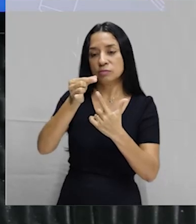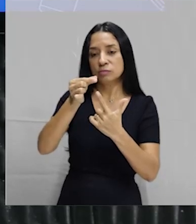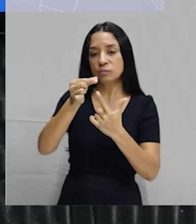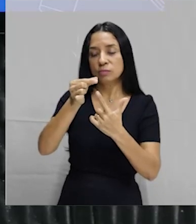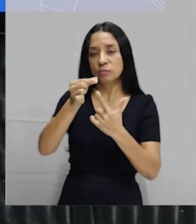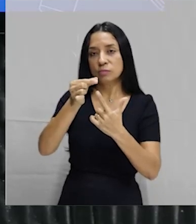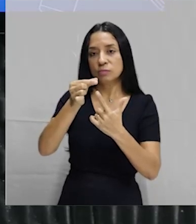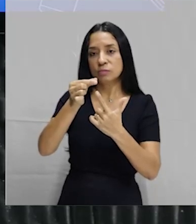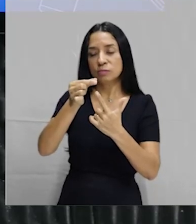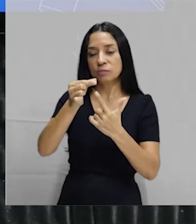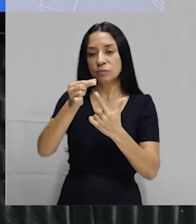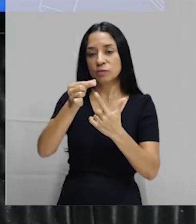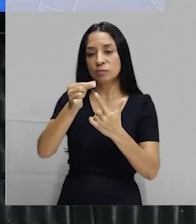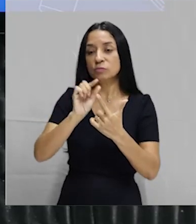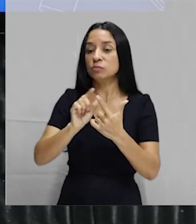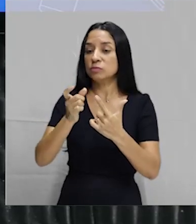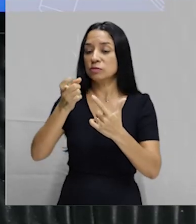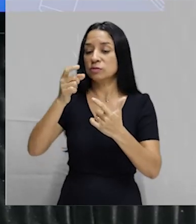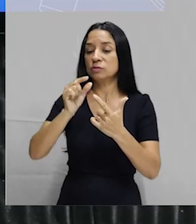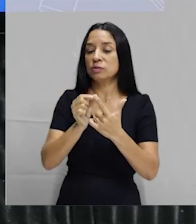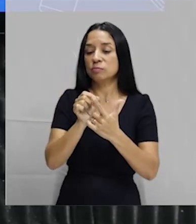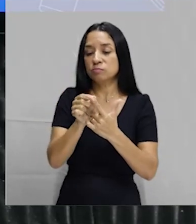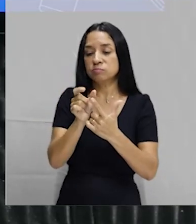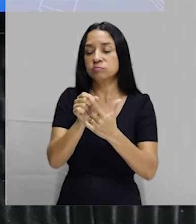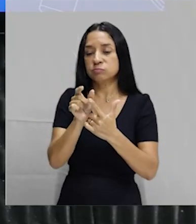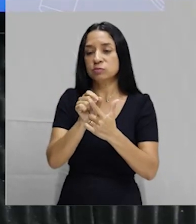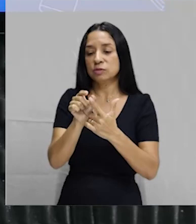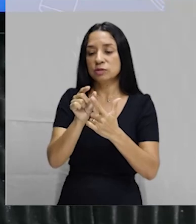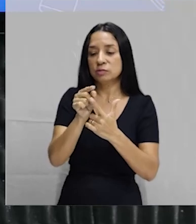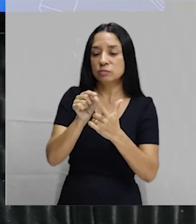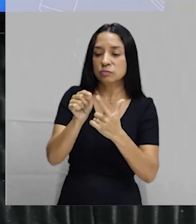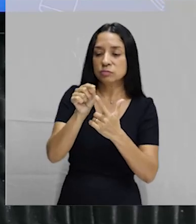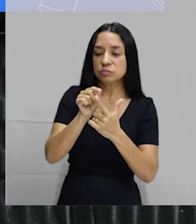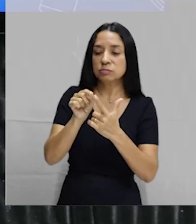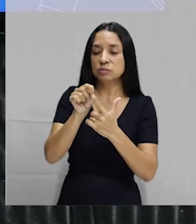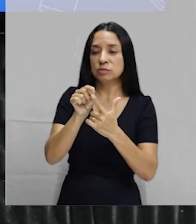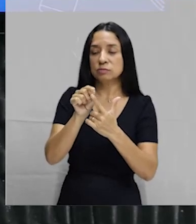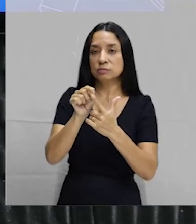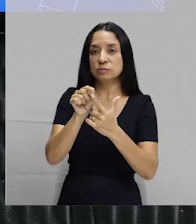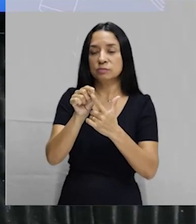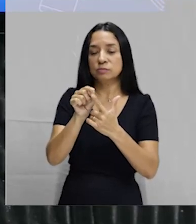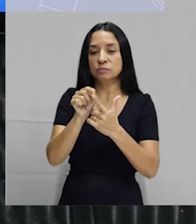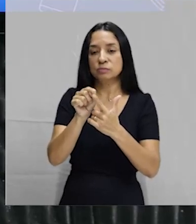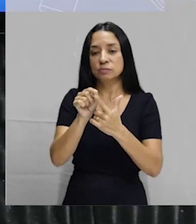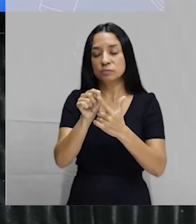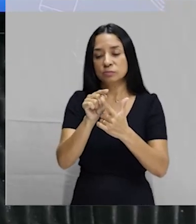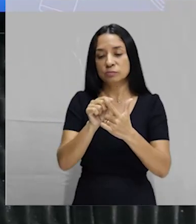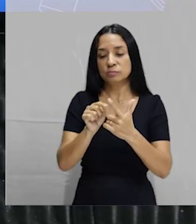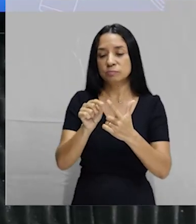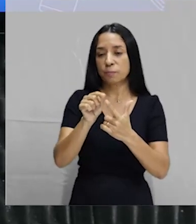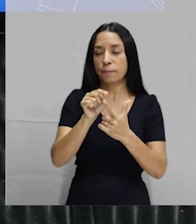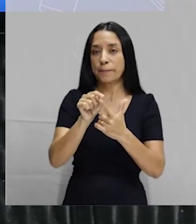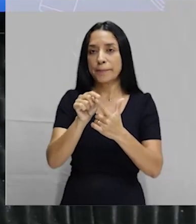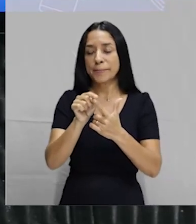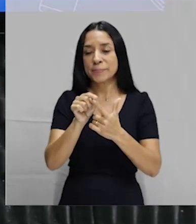da camisinha, para que, durante a ejaculação, o seme vai ficar armazenado aqui nesse